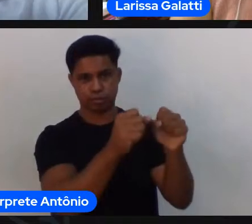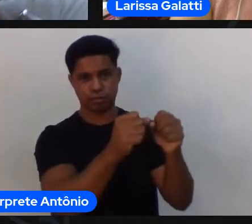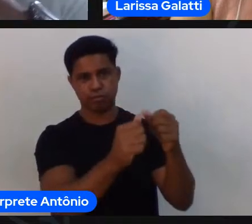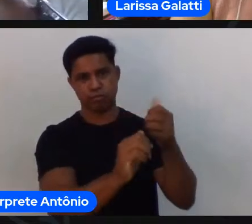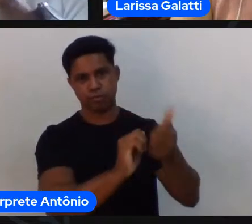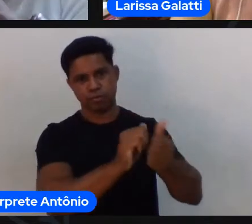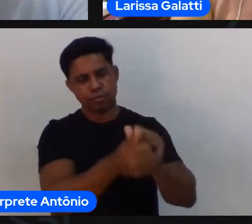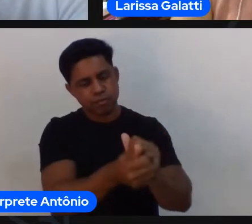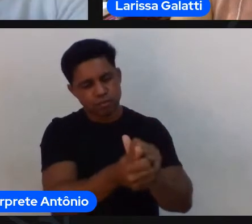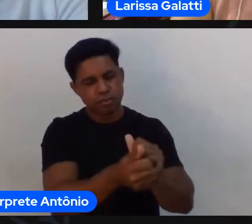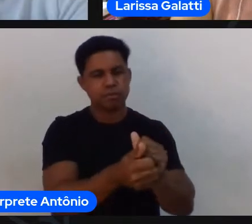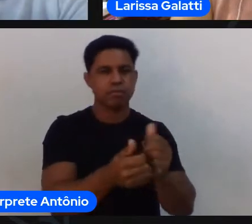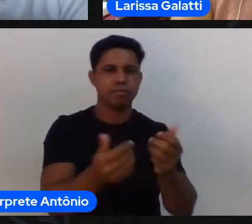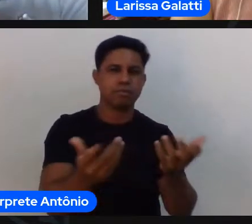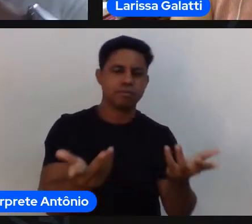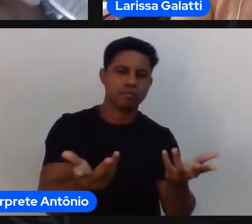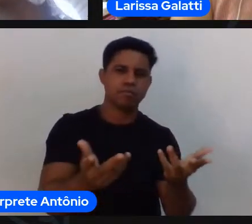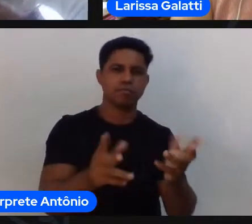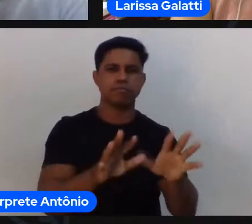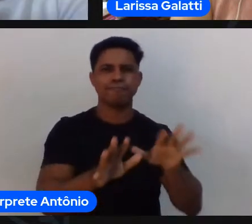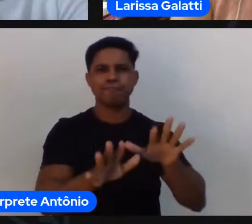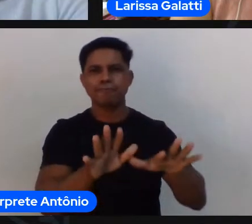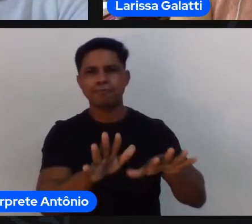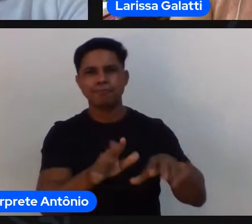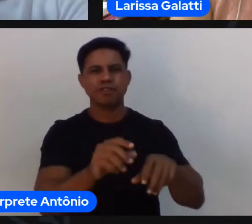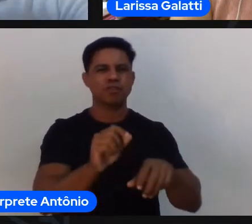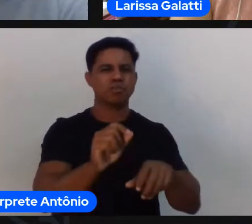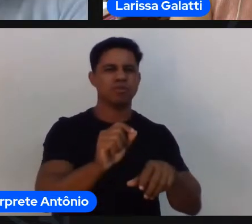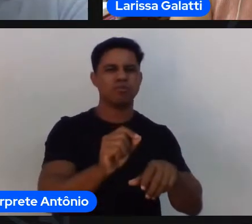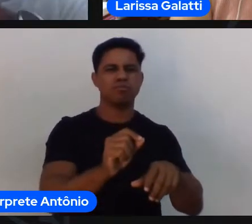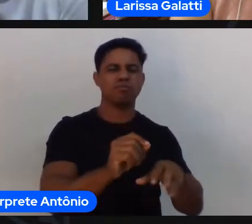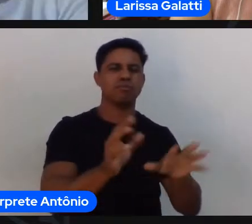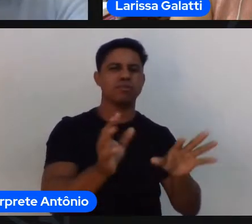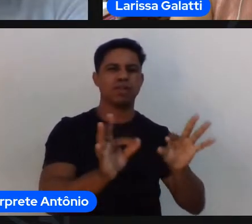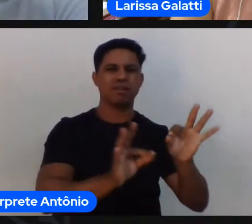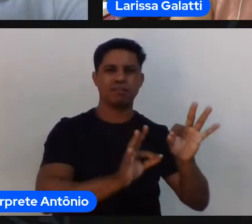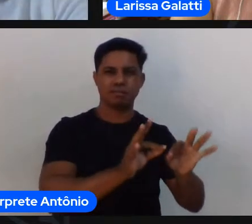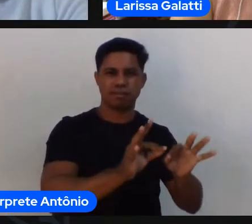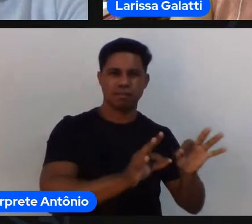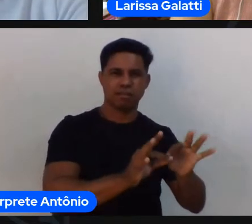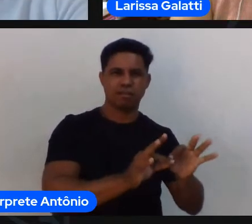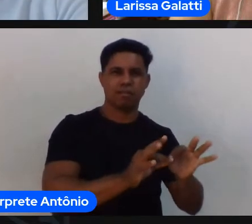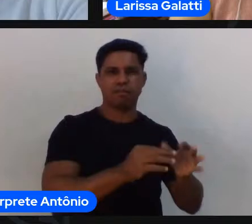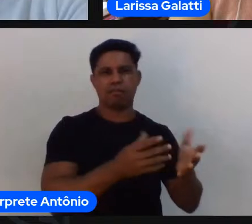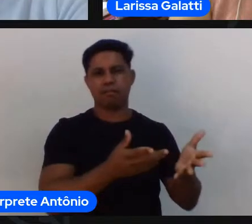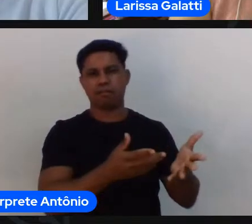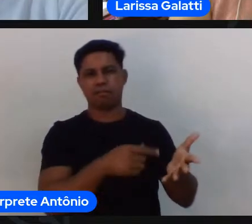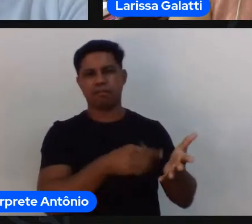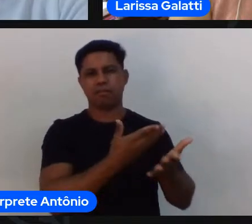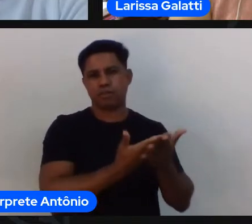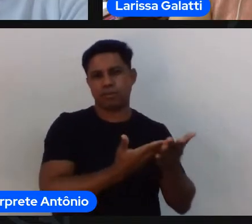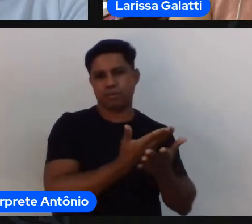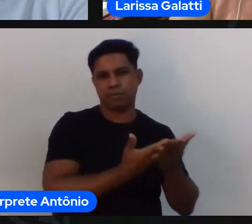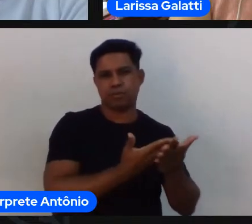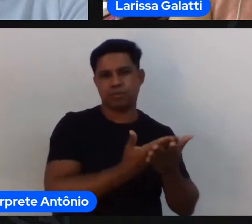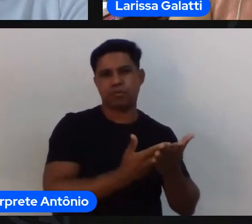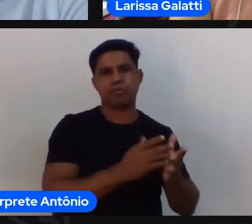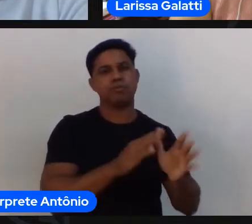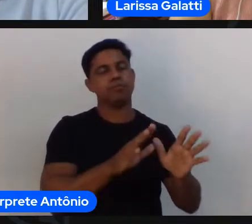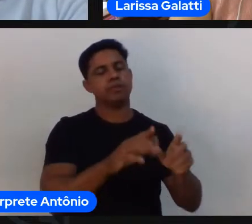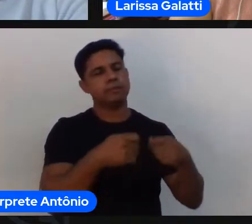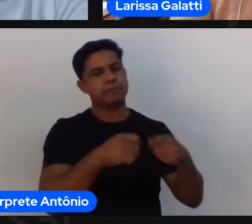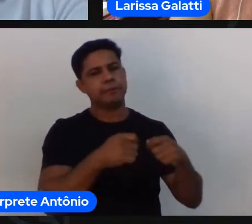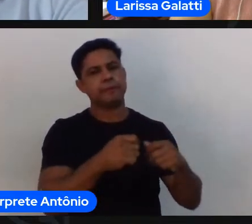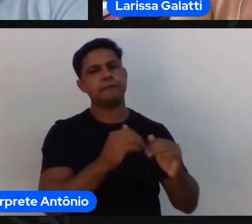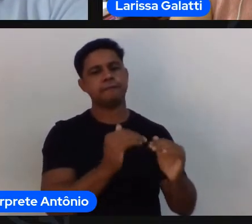no campo teórico né epistemológico e aí nós nos perdemos e na verdade chegamos num nível aí que começamos